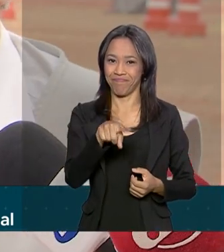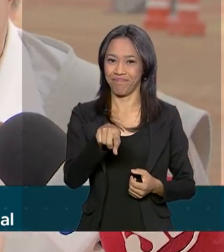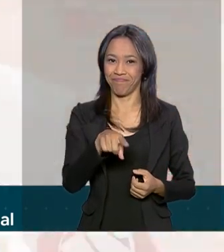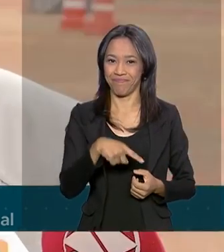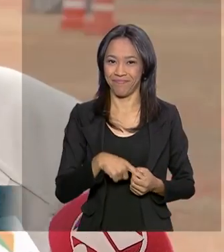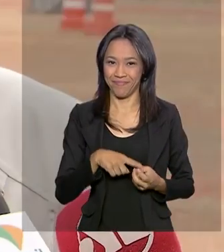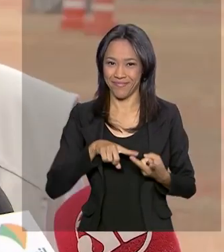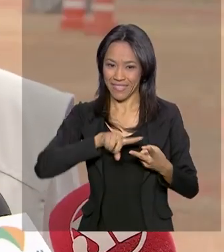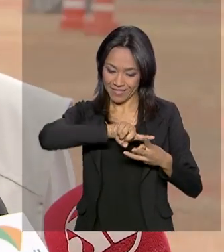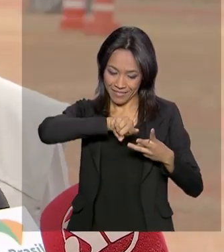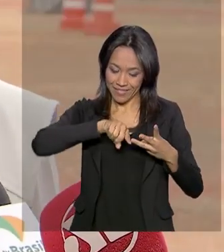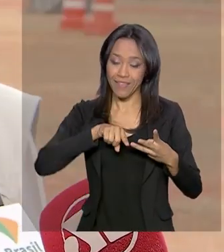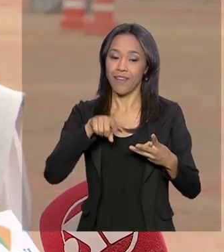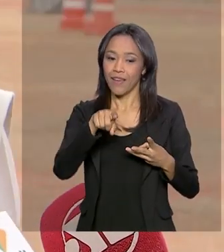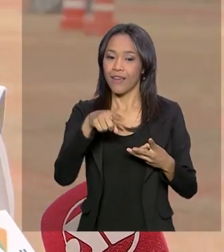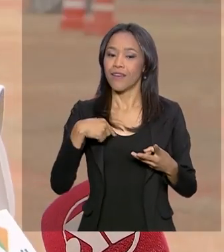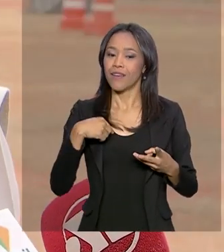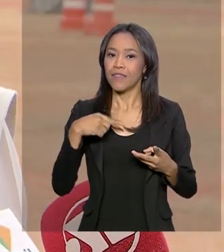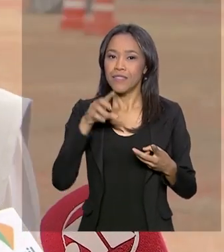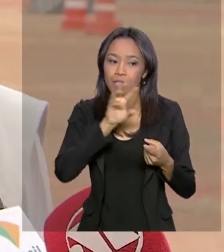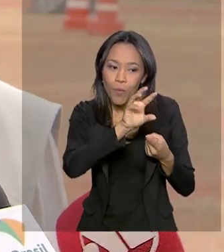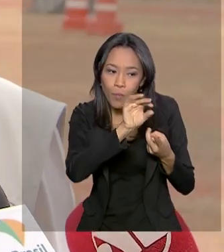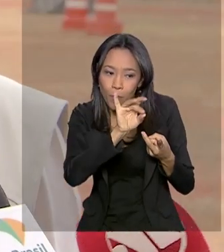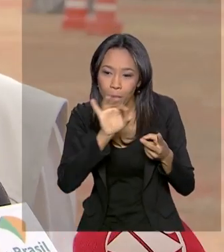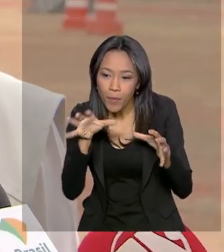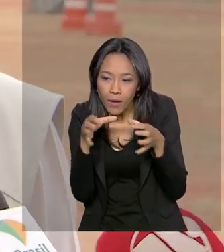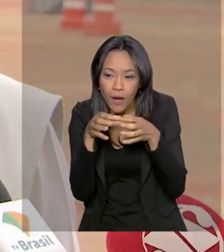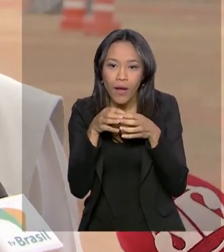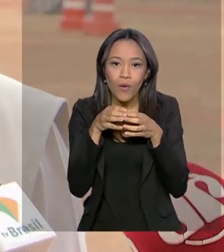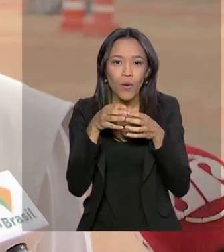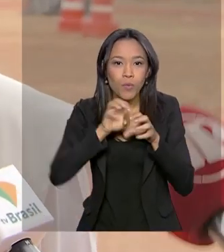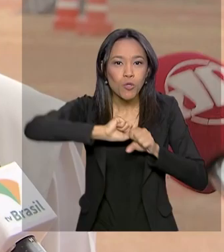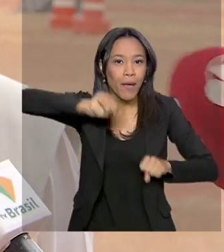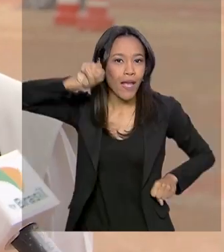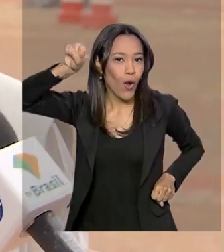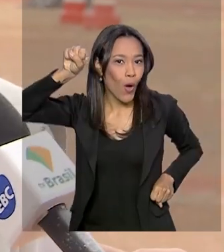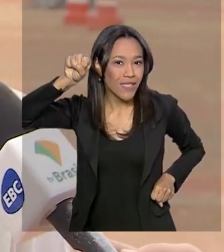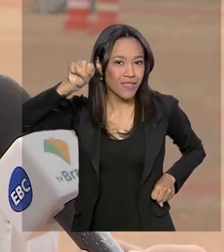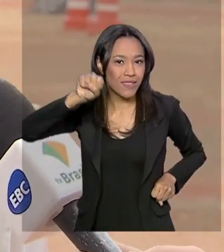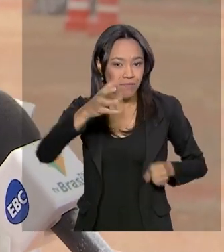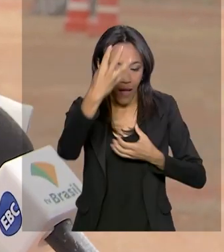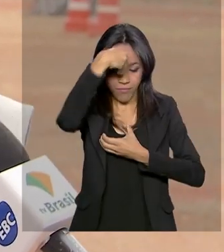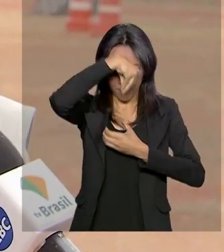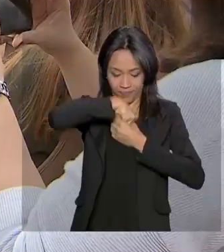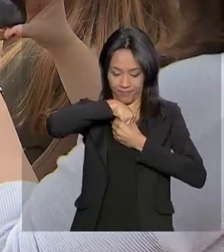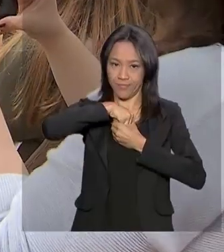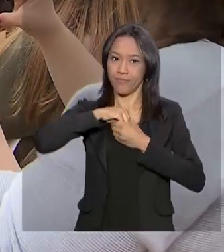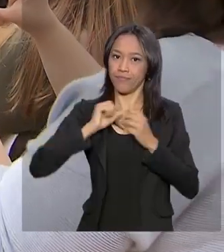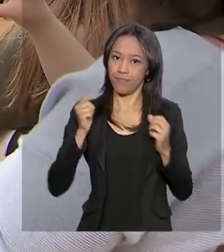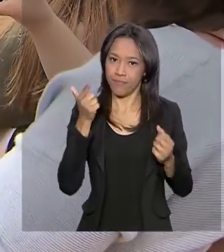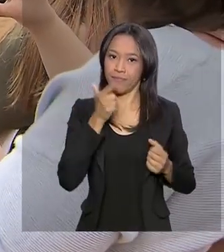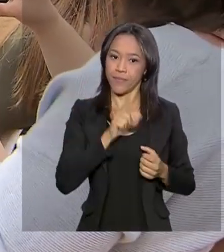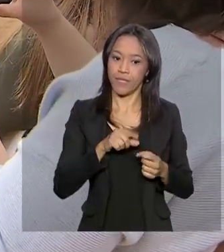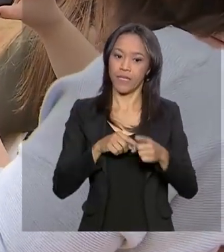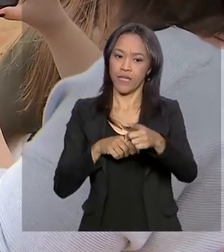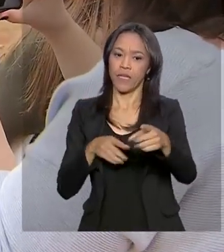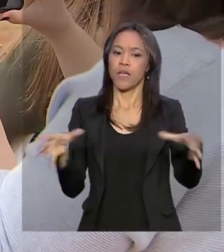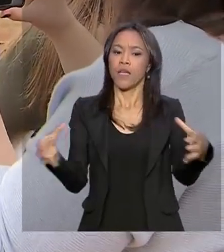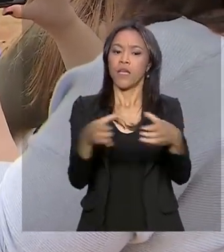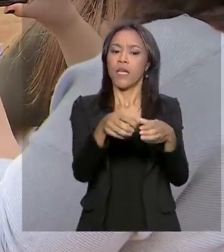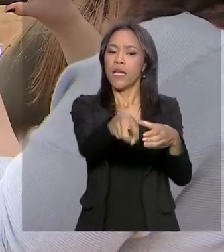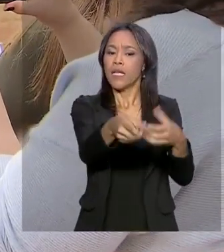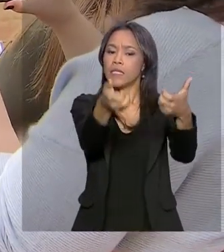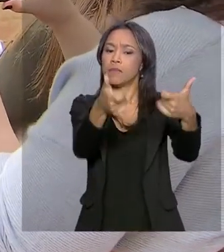Mandrake. O possível é procurar um pouco de cada um desses super-heróis e colocar aqui. O general explica que durante